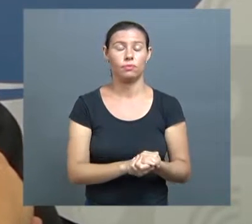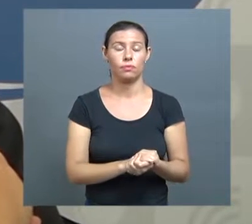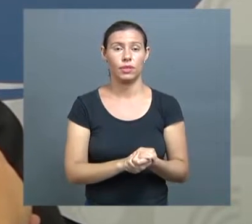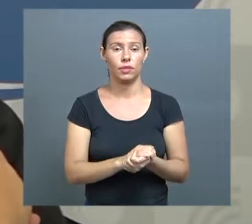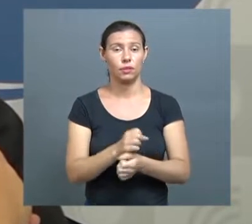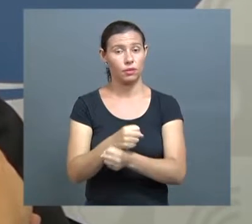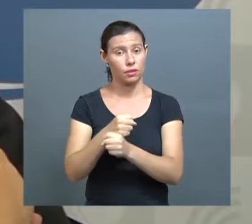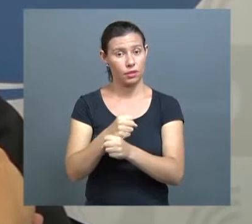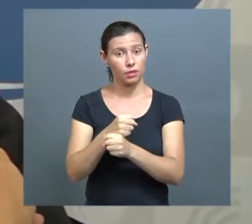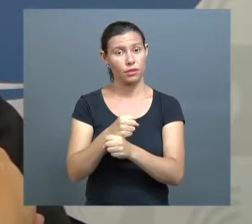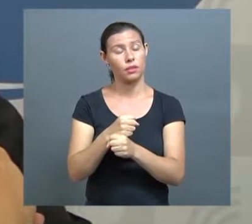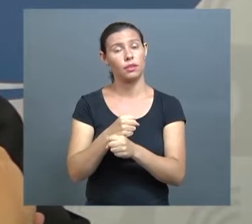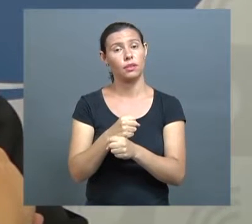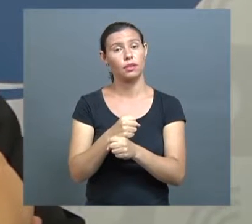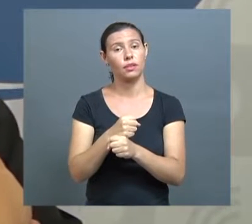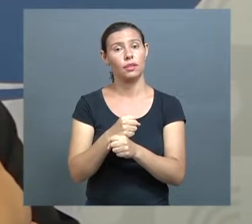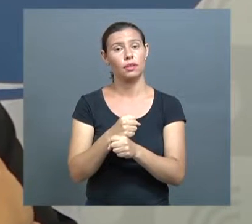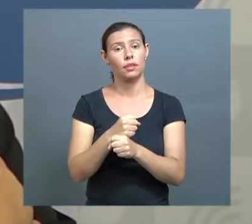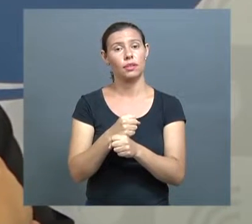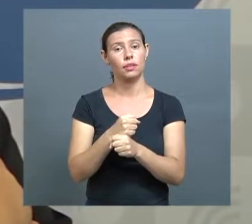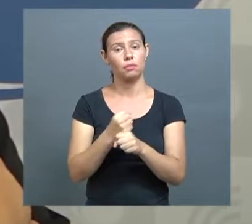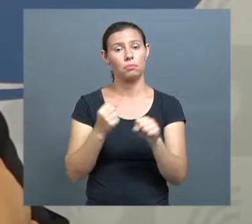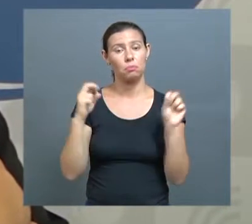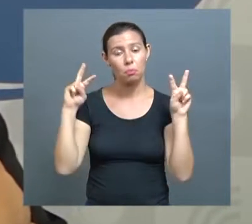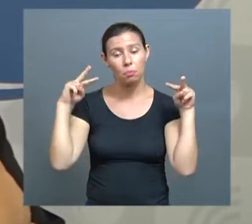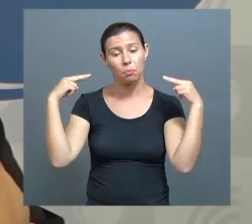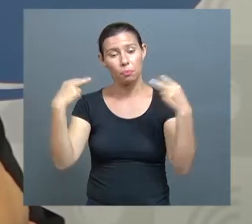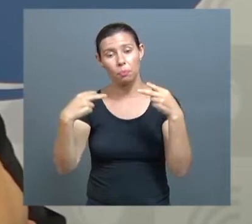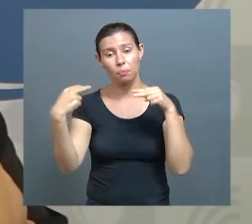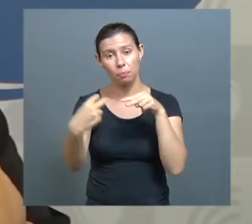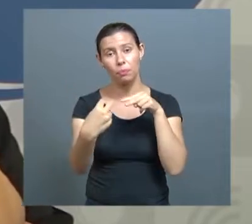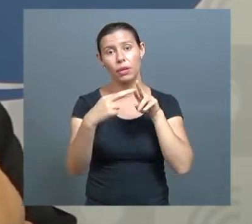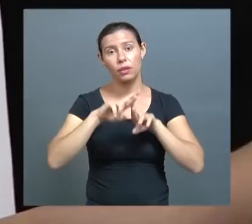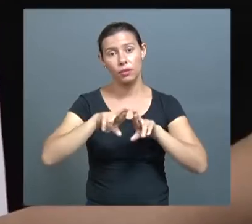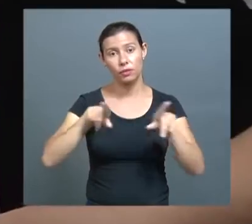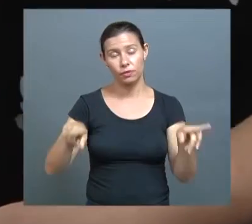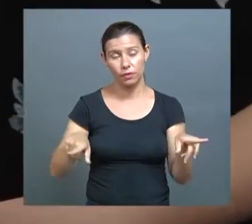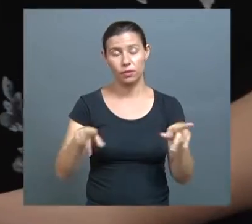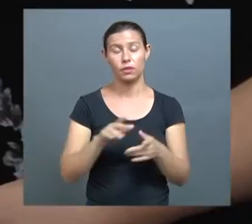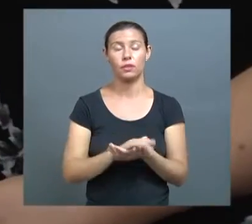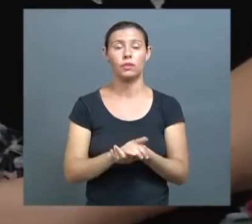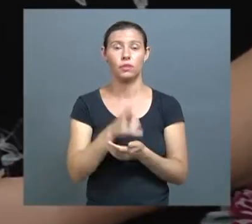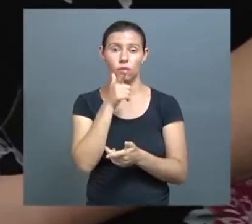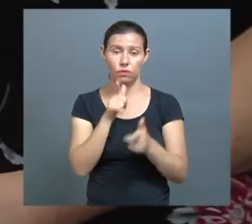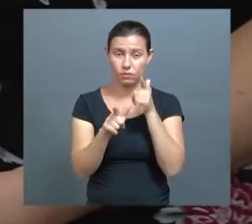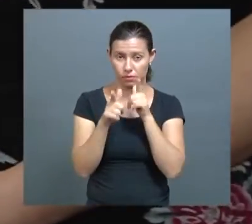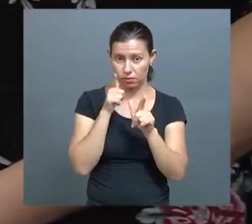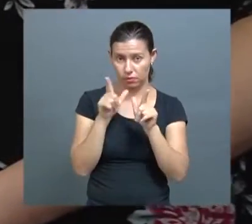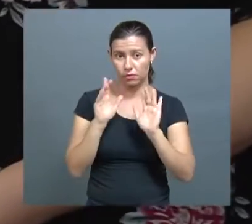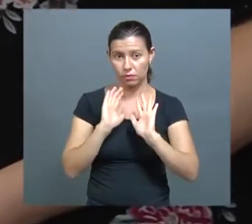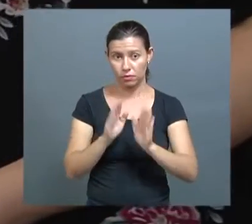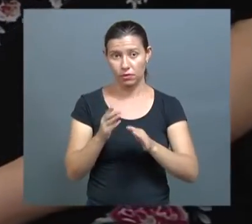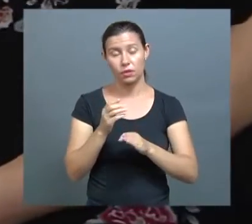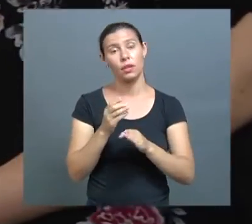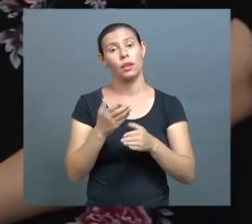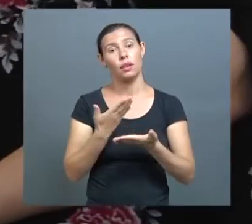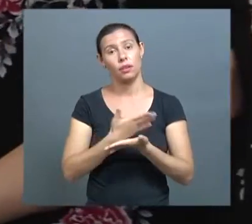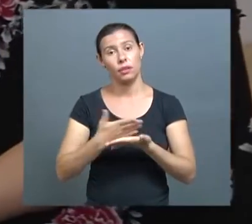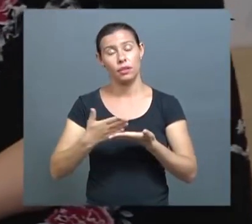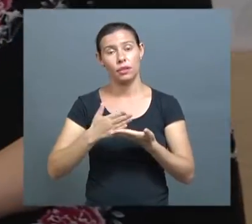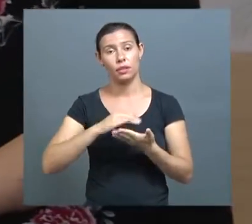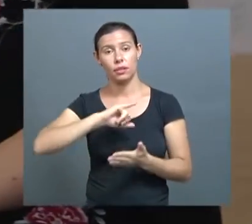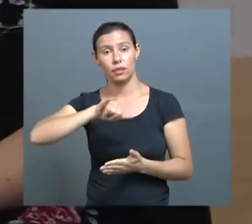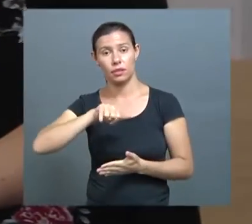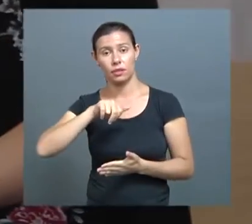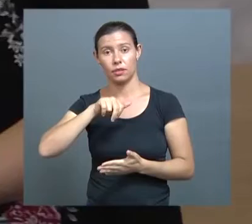de bastante perspectiva e de bastante realização já em janeiro, inclusive